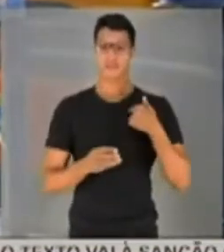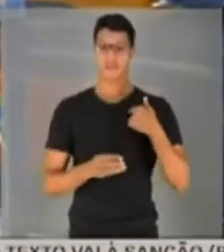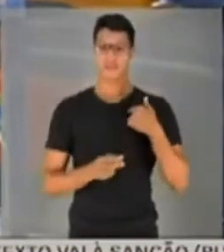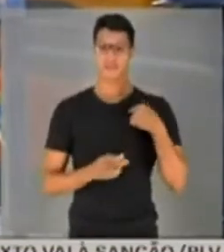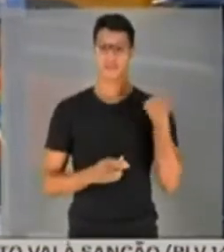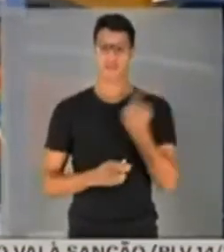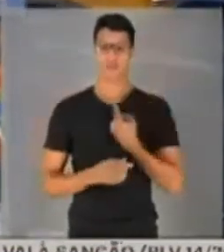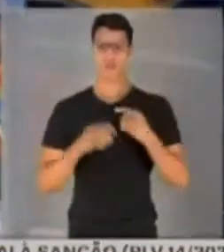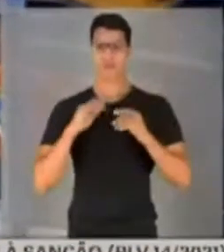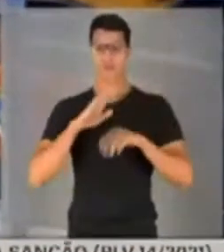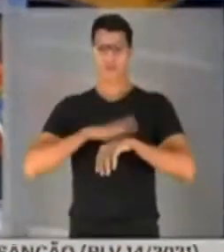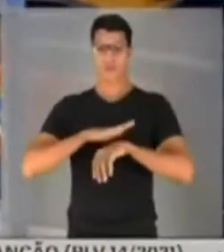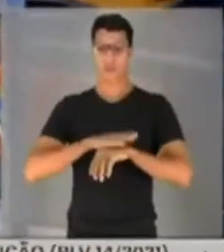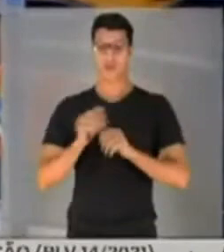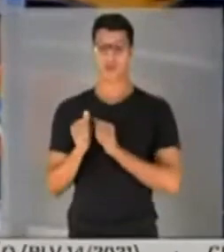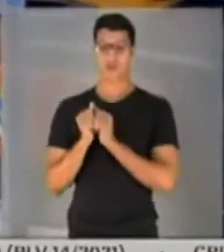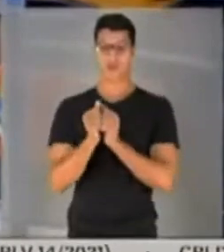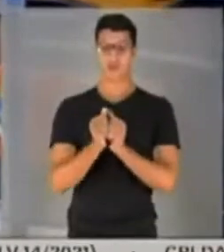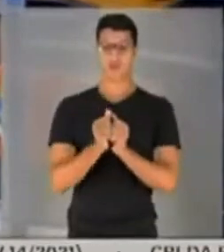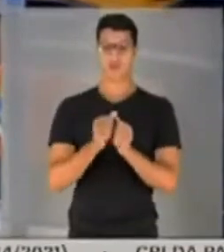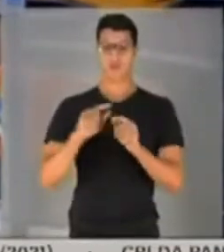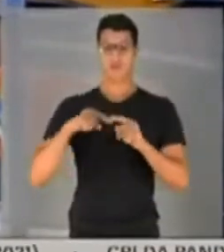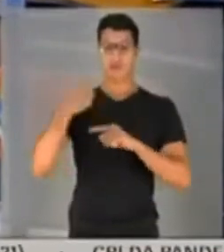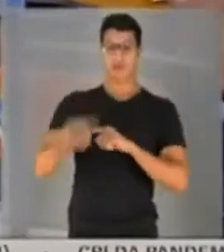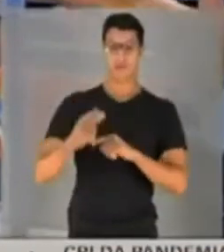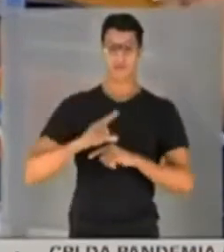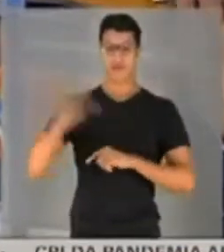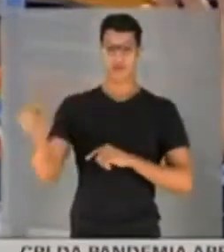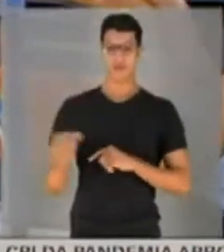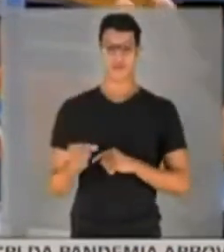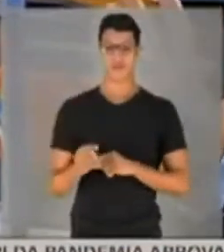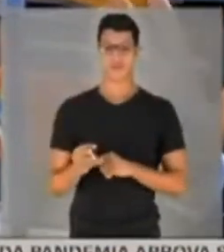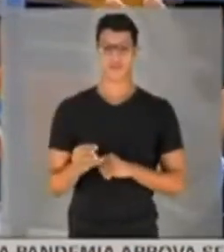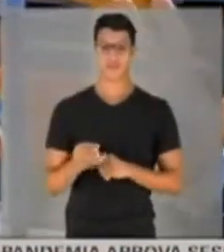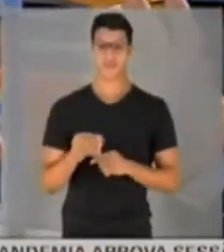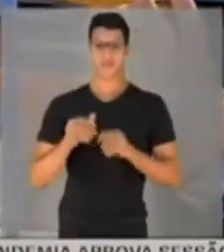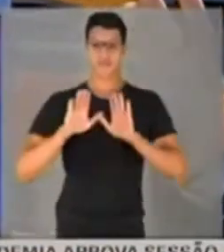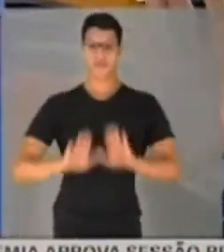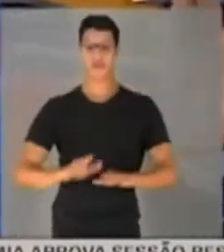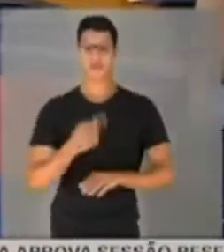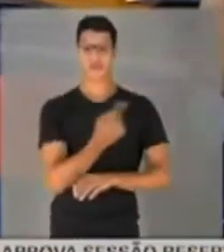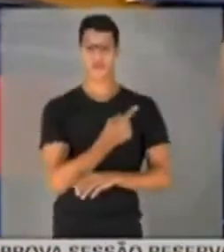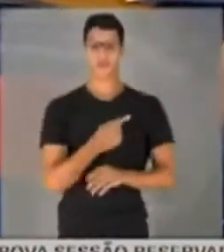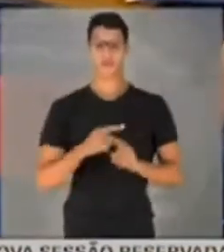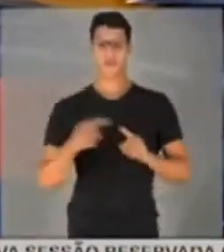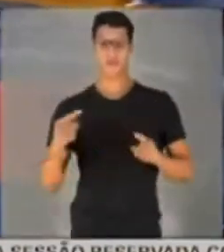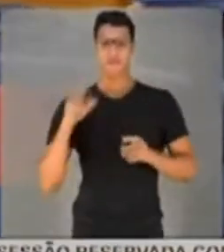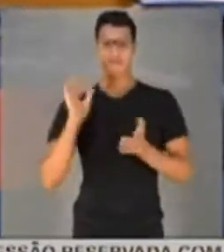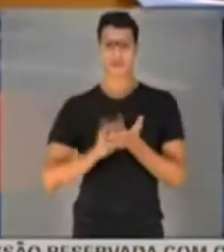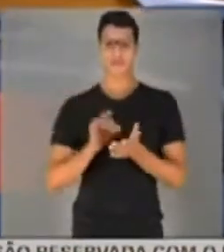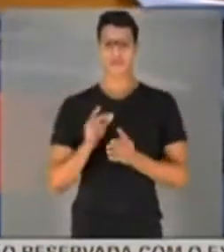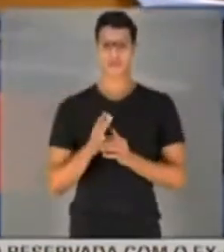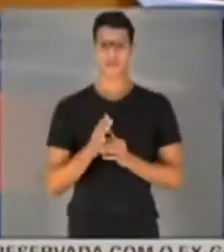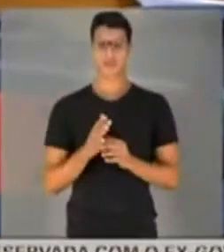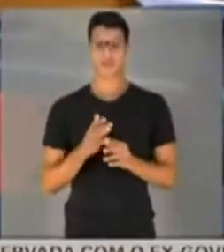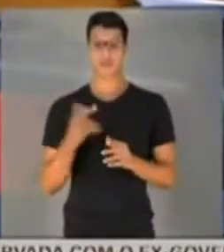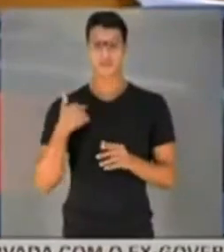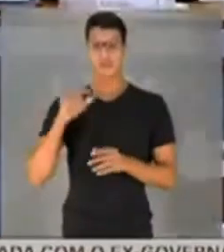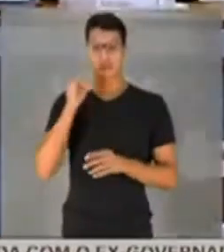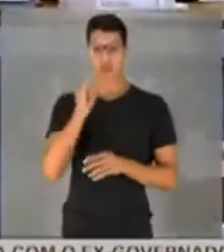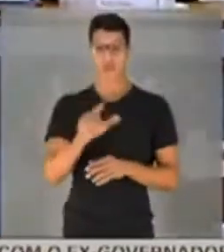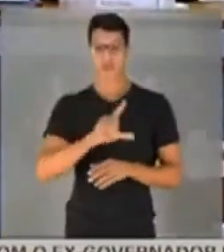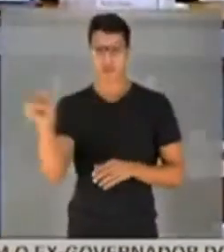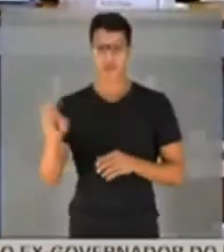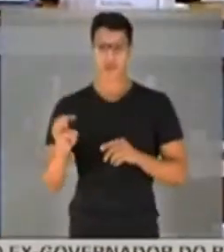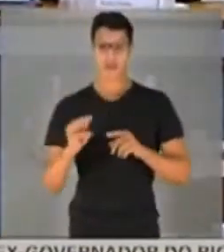e nós ficamos por um momento ali, e na sequência eu saí, e ficaram lá. Mas eu disse que você saiu,